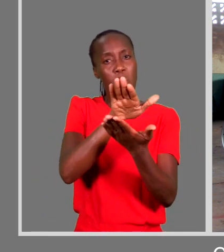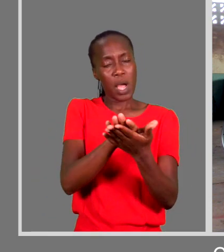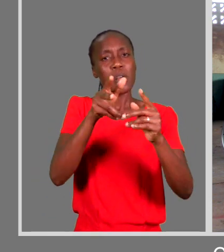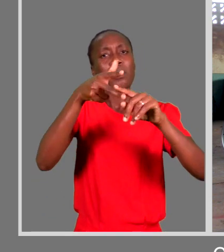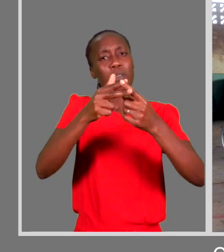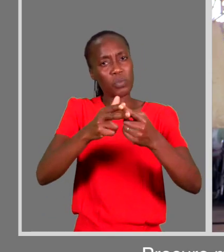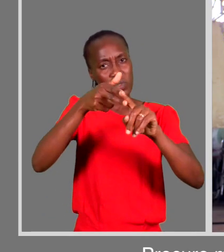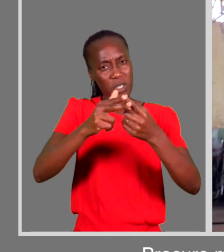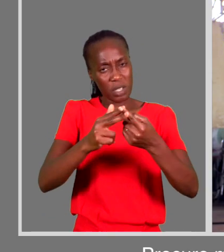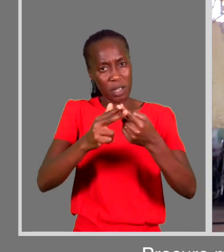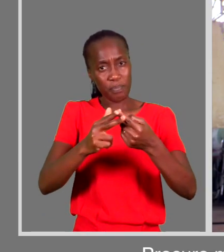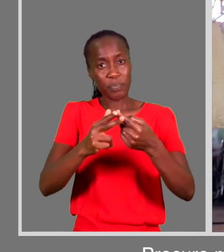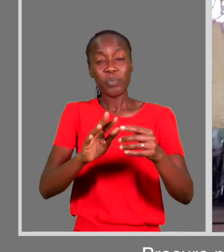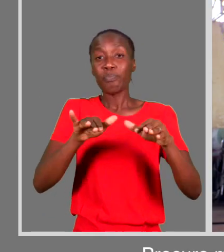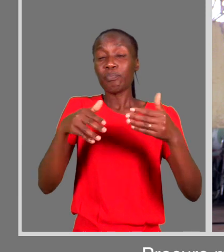daqui da oficina.